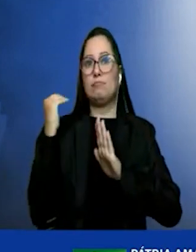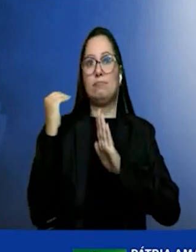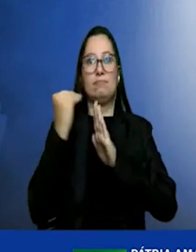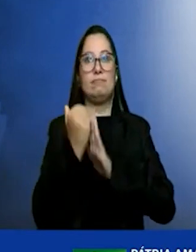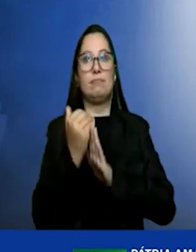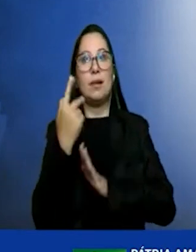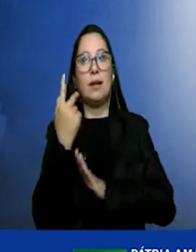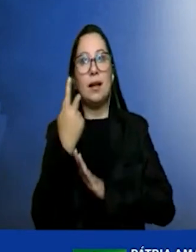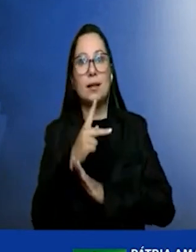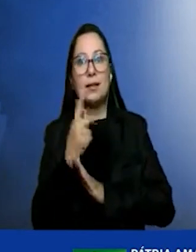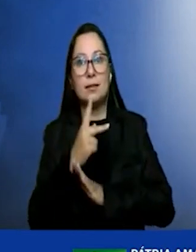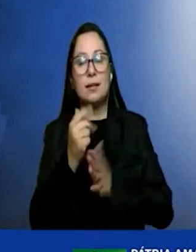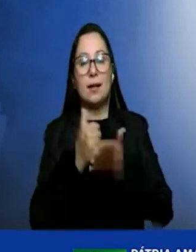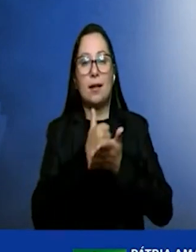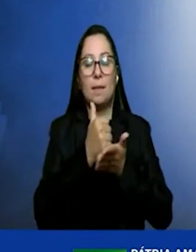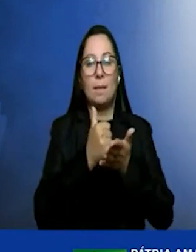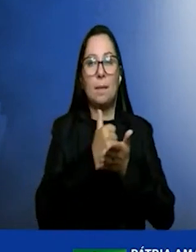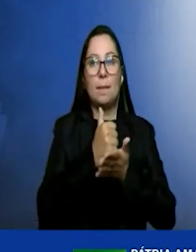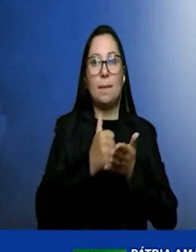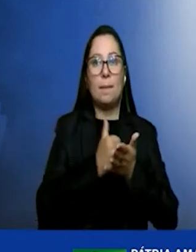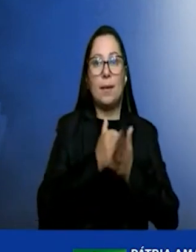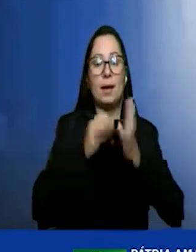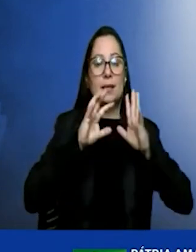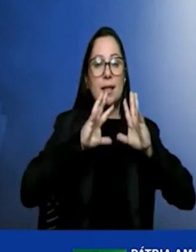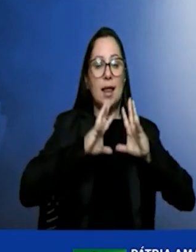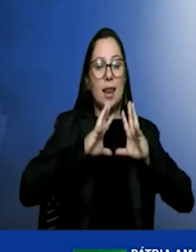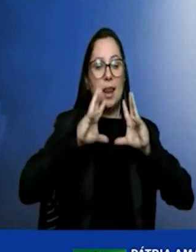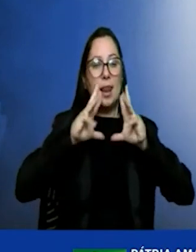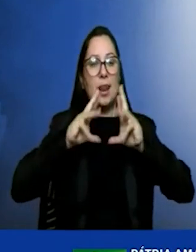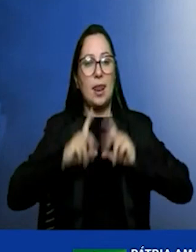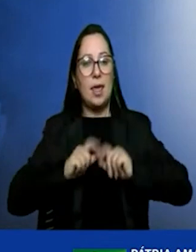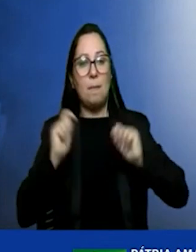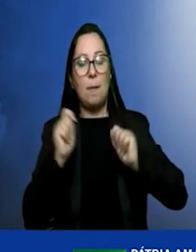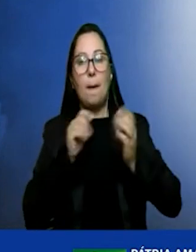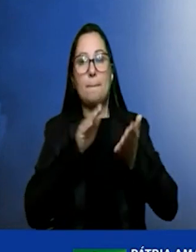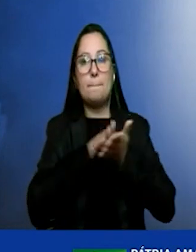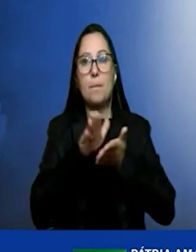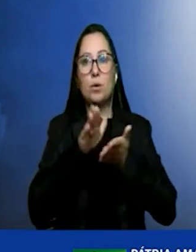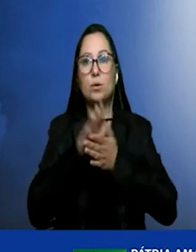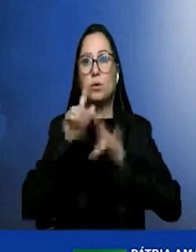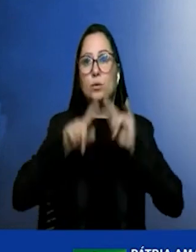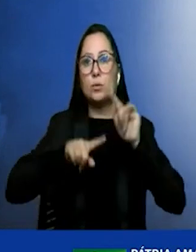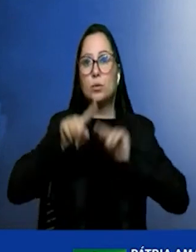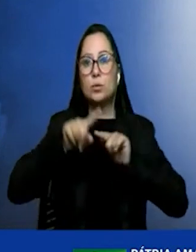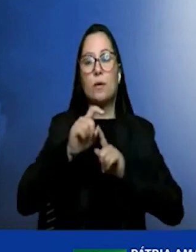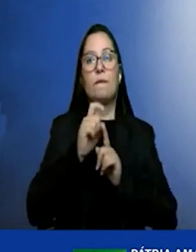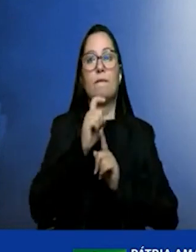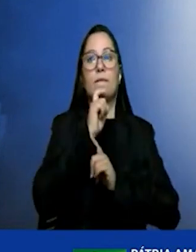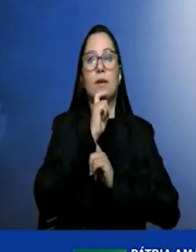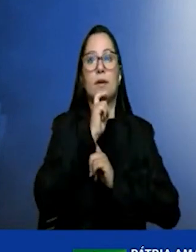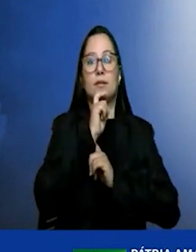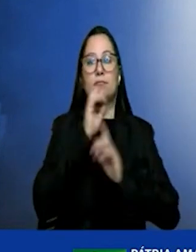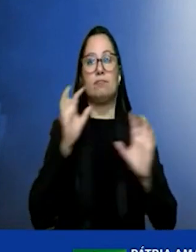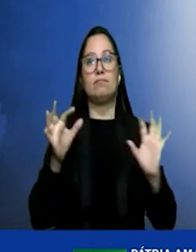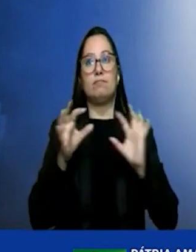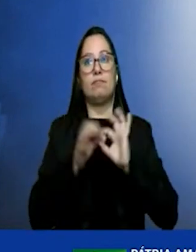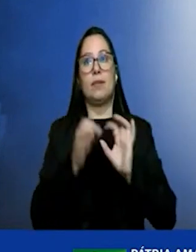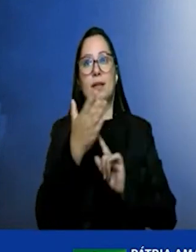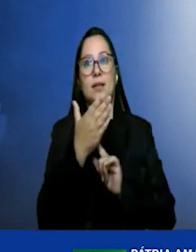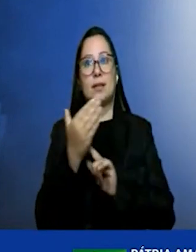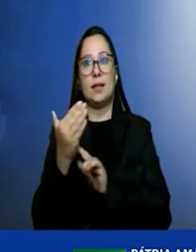matrizes e matriz limpa e produzir produtos verdes dependendo de tecnologias a serem